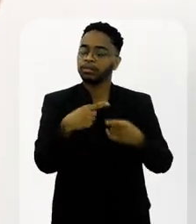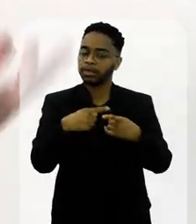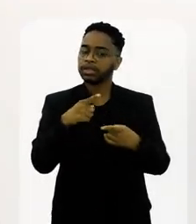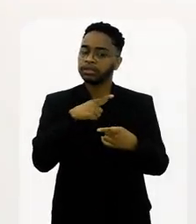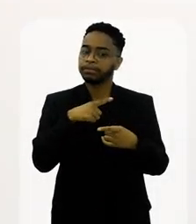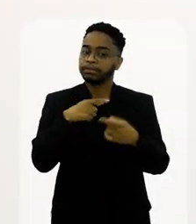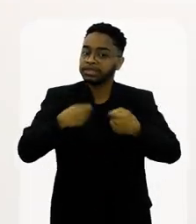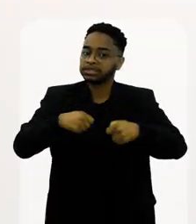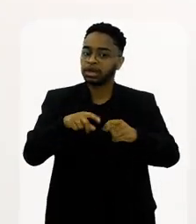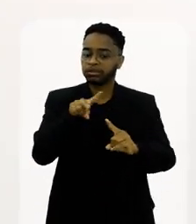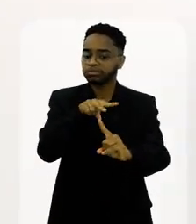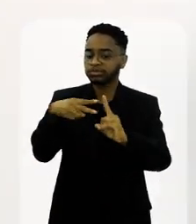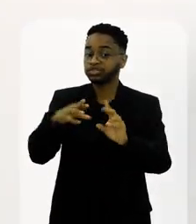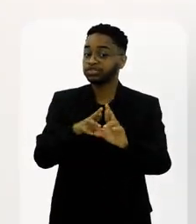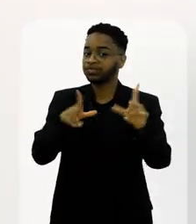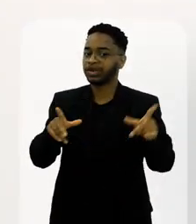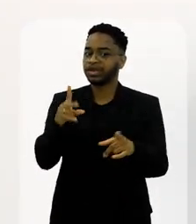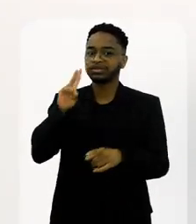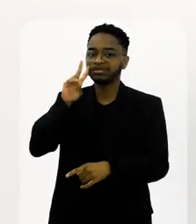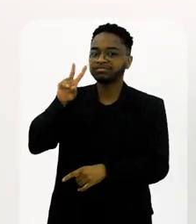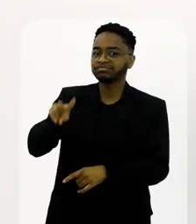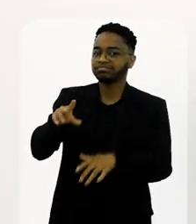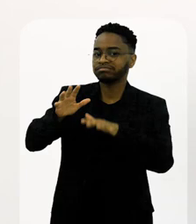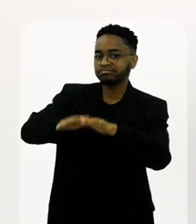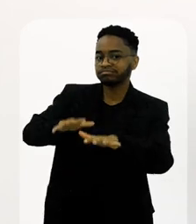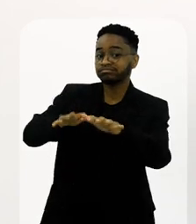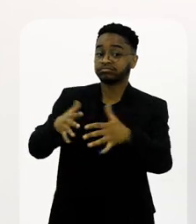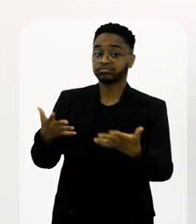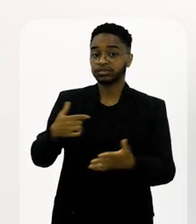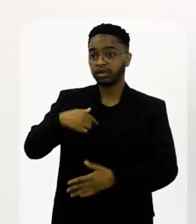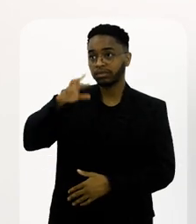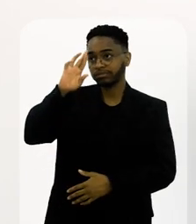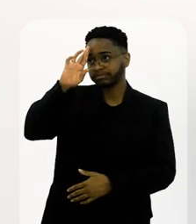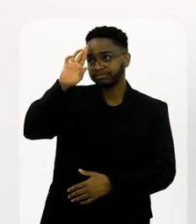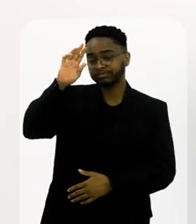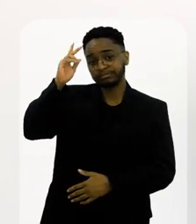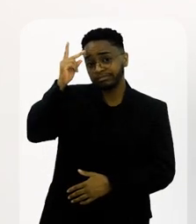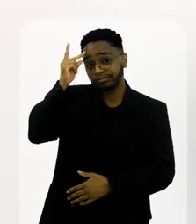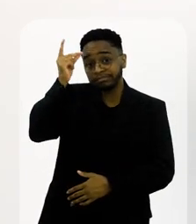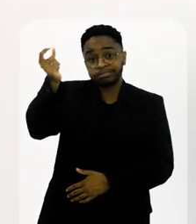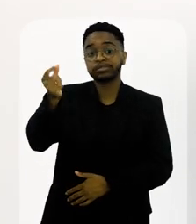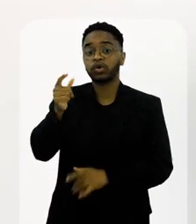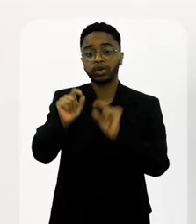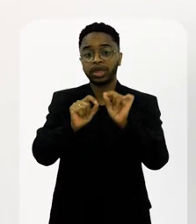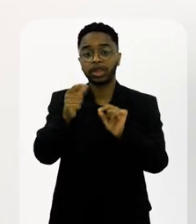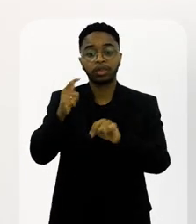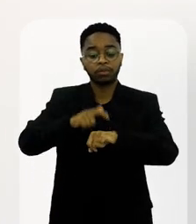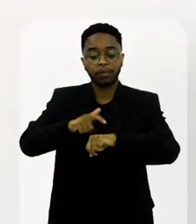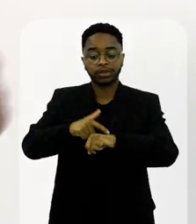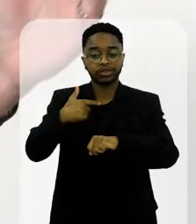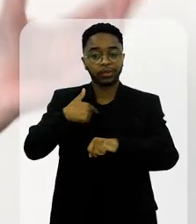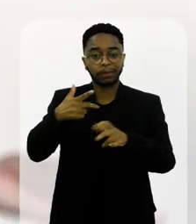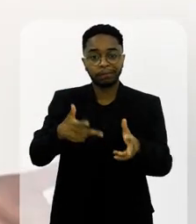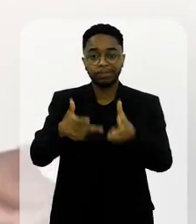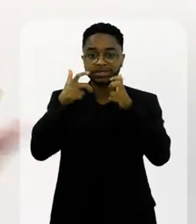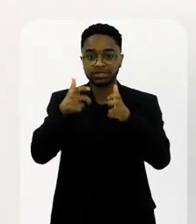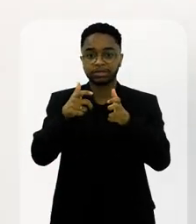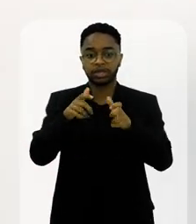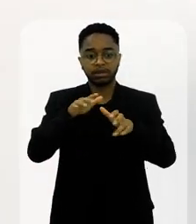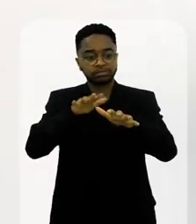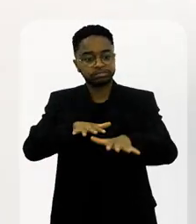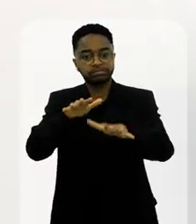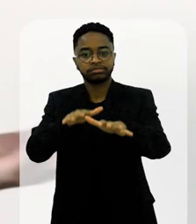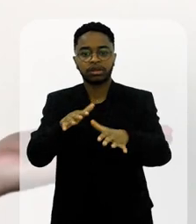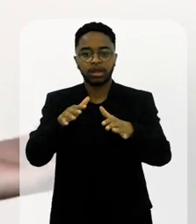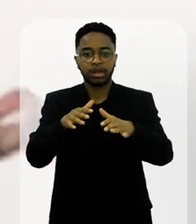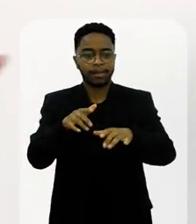formas de enxergar o desfile. Então, me bateu esse insight quando eu vi uma escola que emocionou a avenida inteira chegar